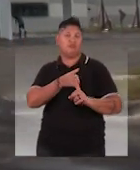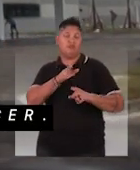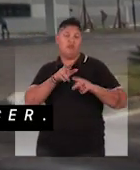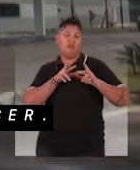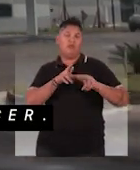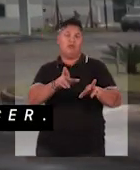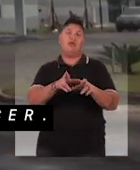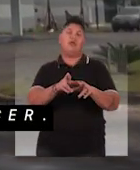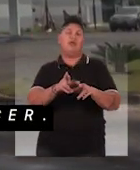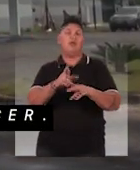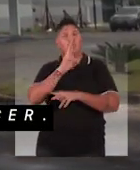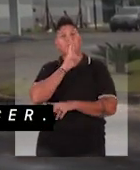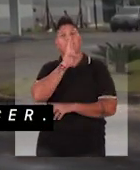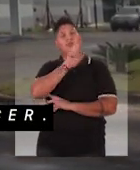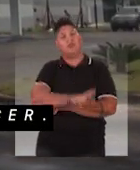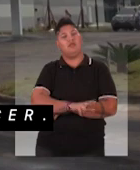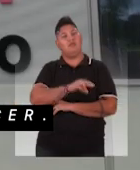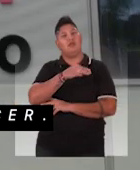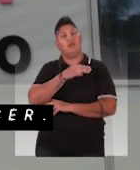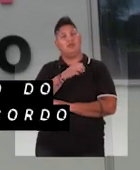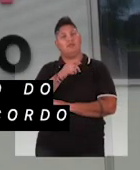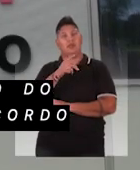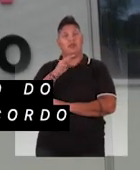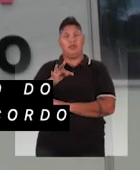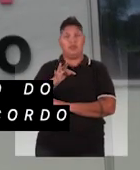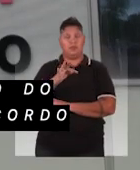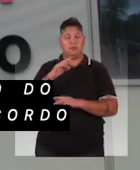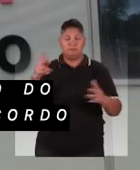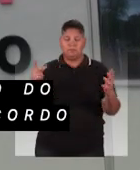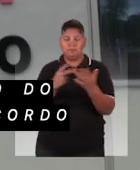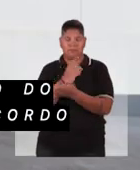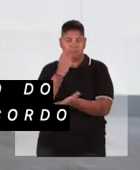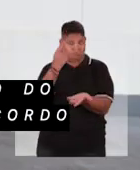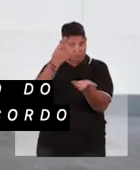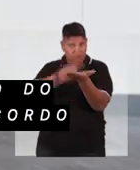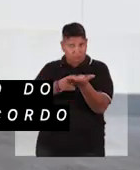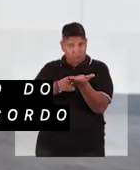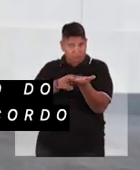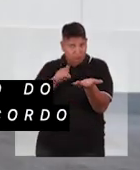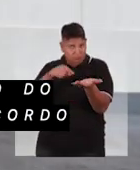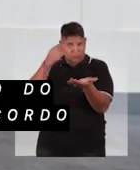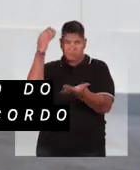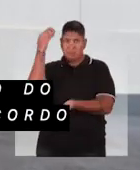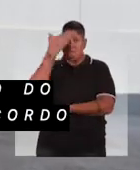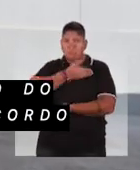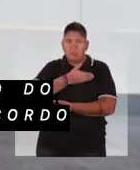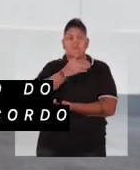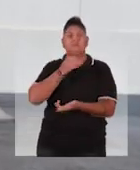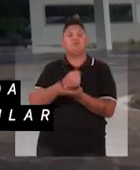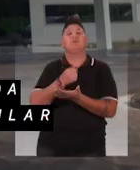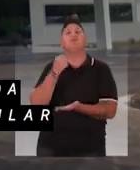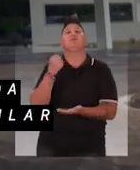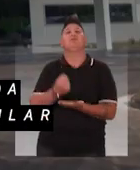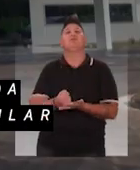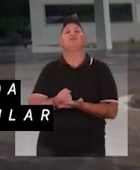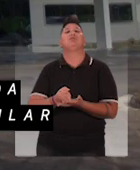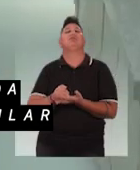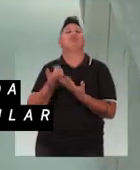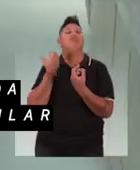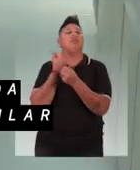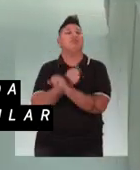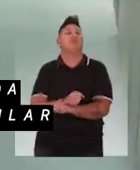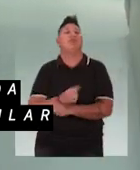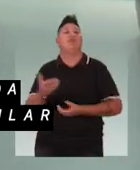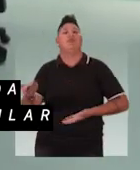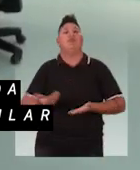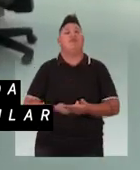voltado para o tratamento de câncer. Resultado da atuação do MPT, que acabou em acordo após ser comprovada a